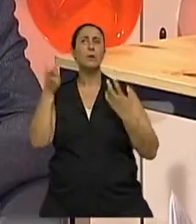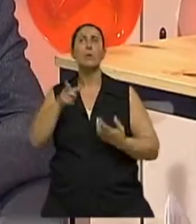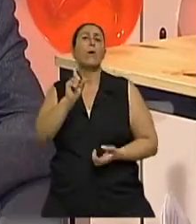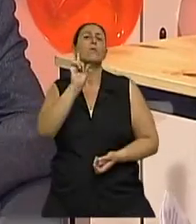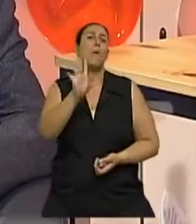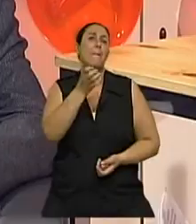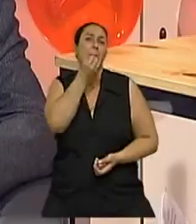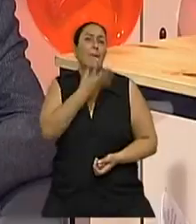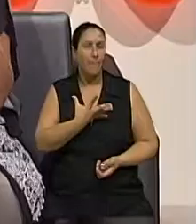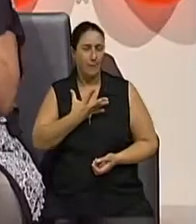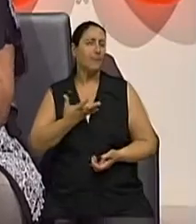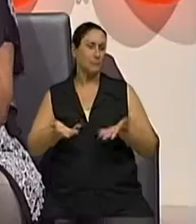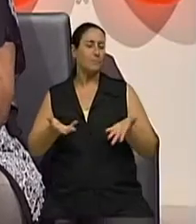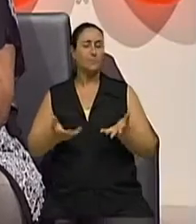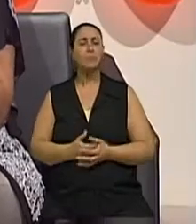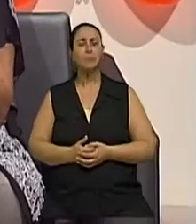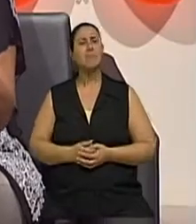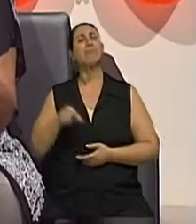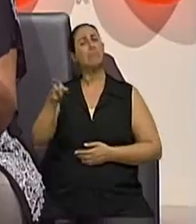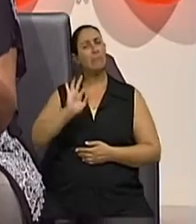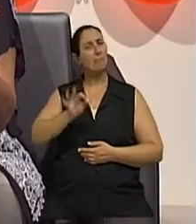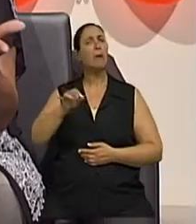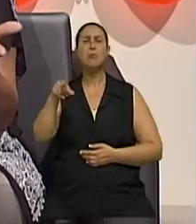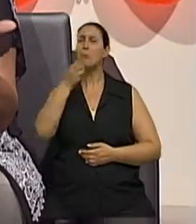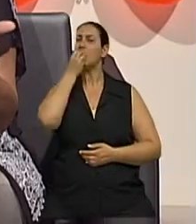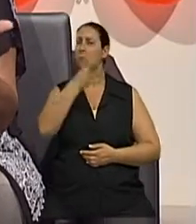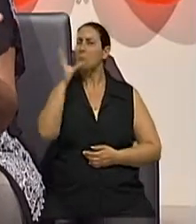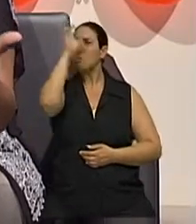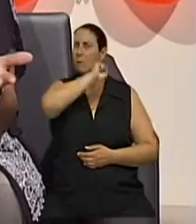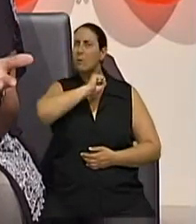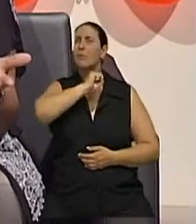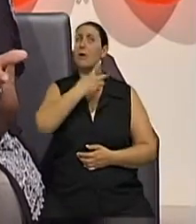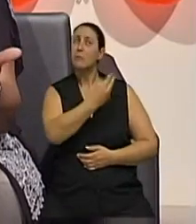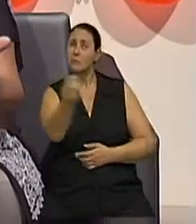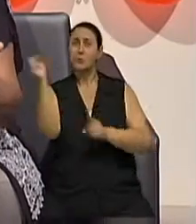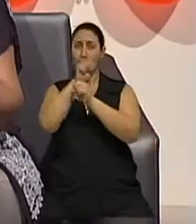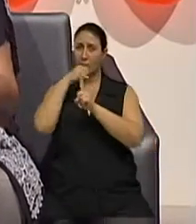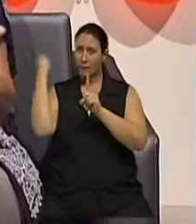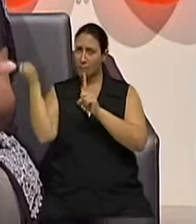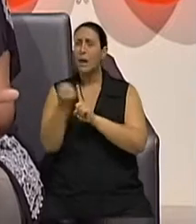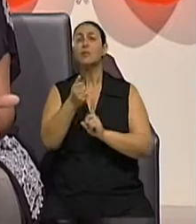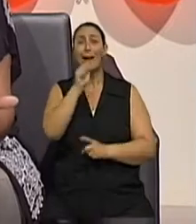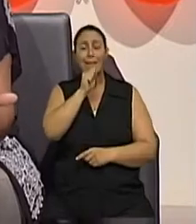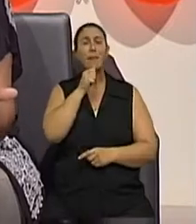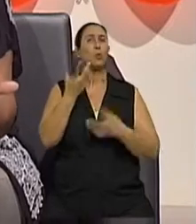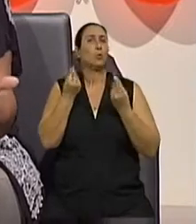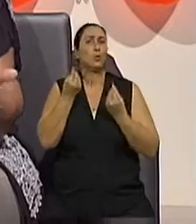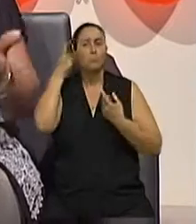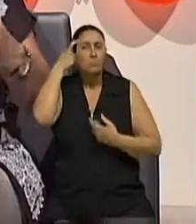-estar, propriamente dito. Isso é um grande aprendizado para uma sociedade que ainda temos capitalista e muito consumista.